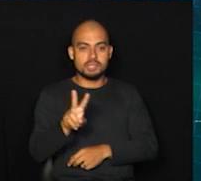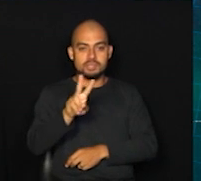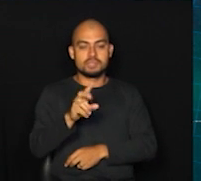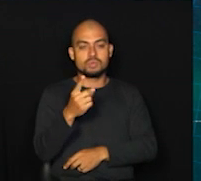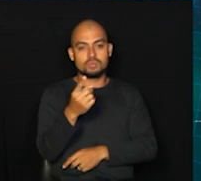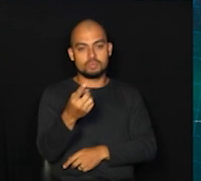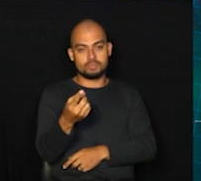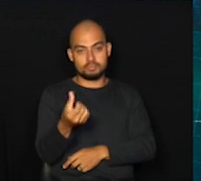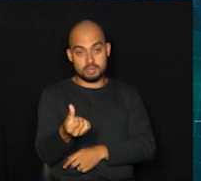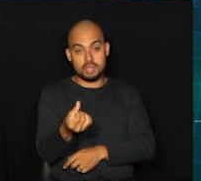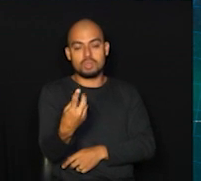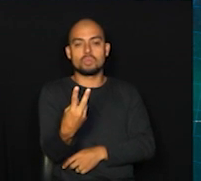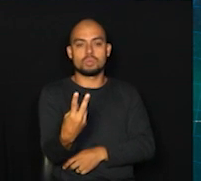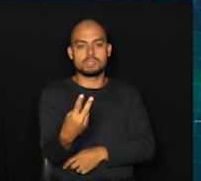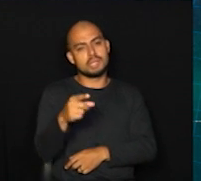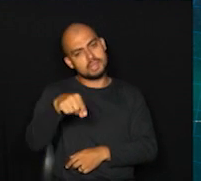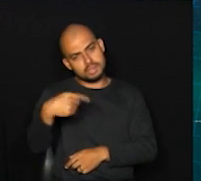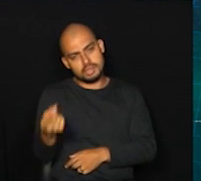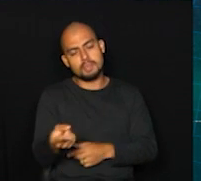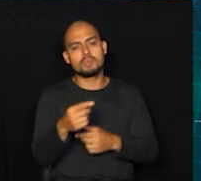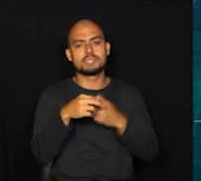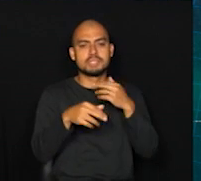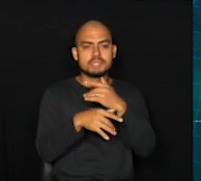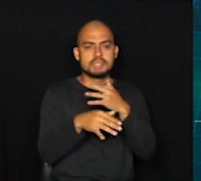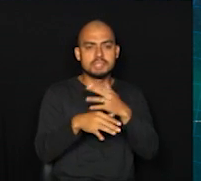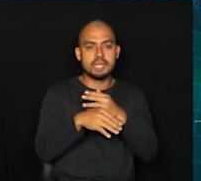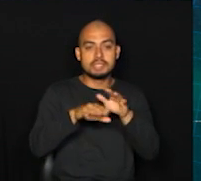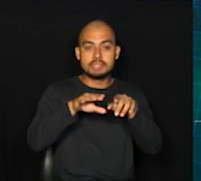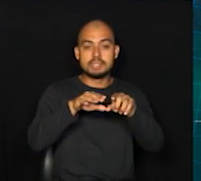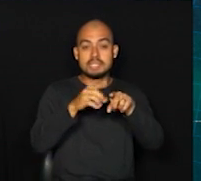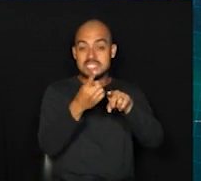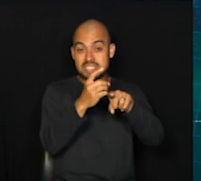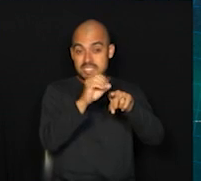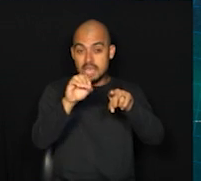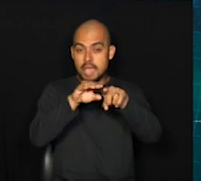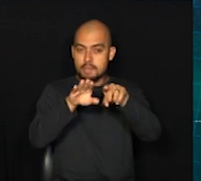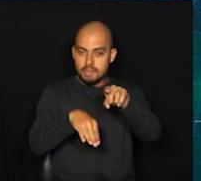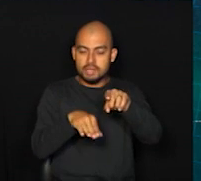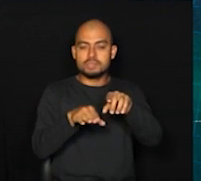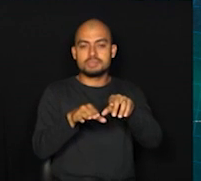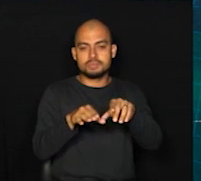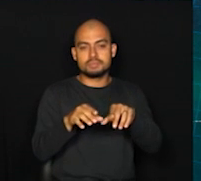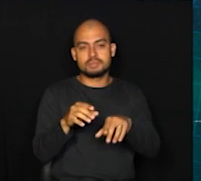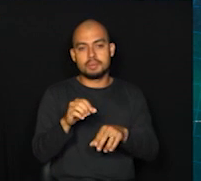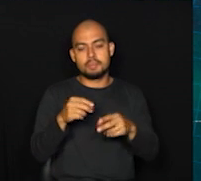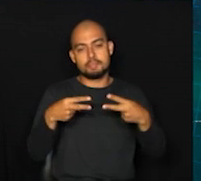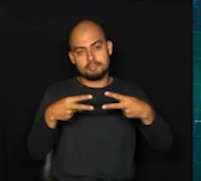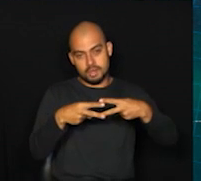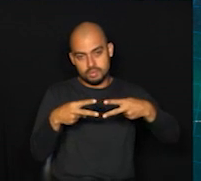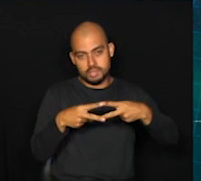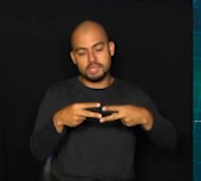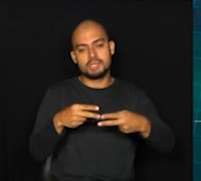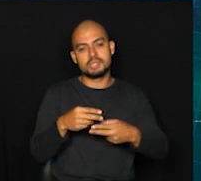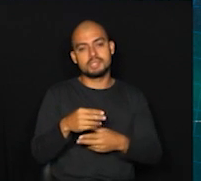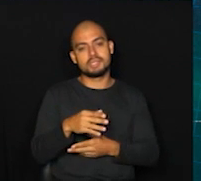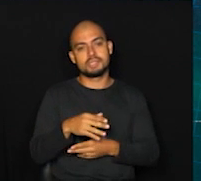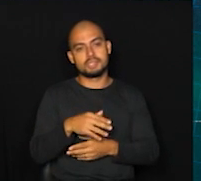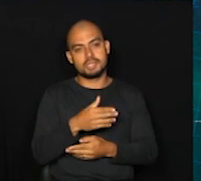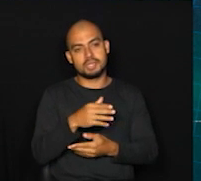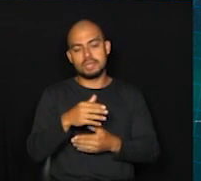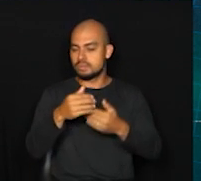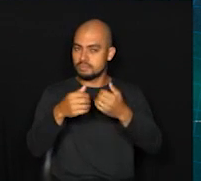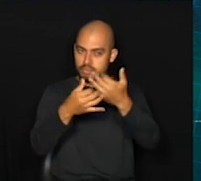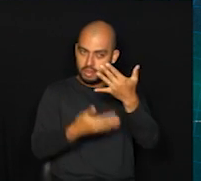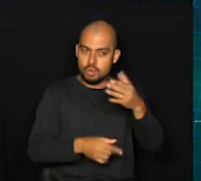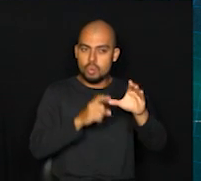Valinhos, 162. Aí, depois, nós temos as cidades com menos de 100 casos. Paulínia, Nova Odessa, seguida